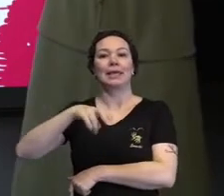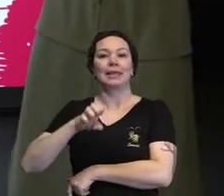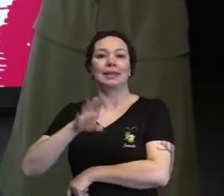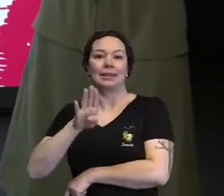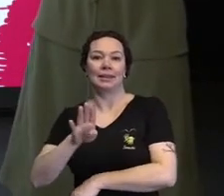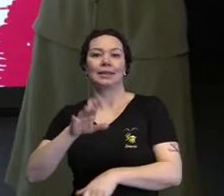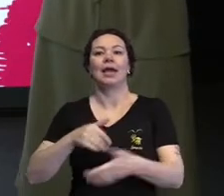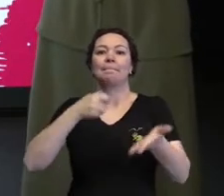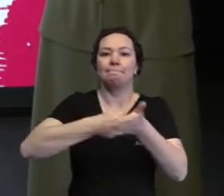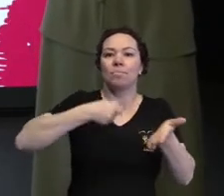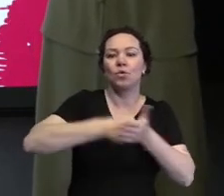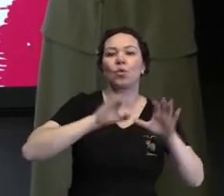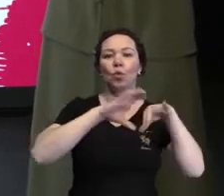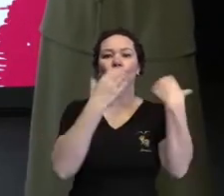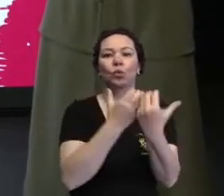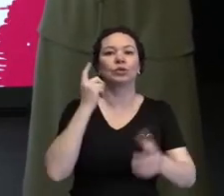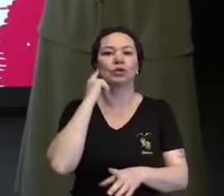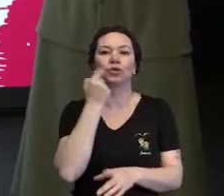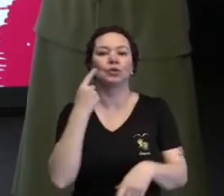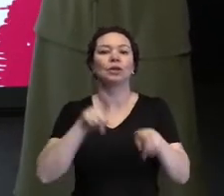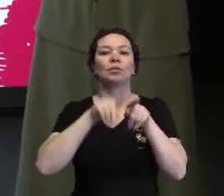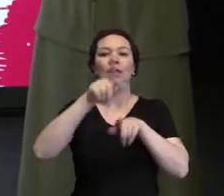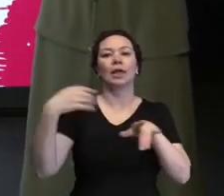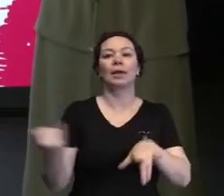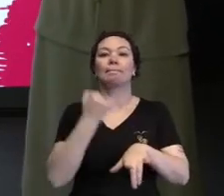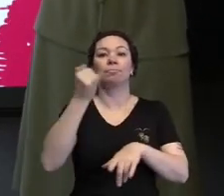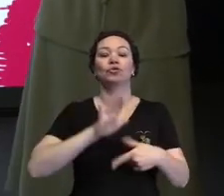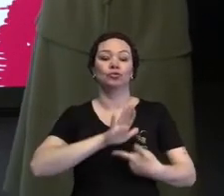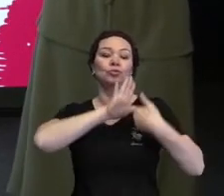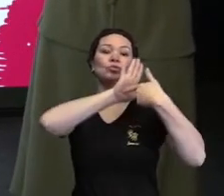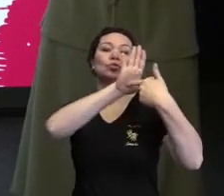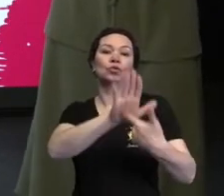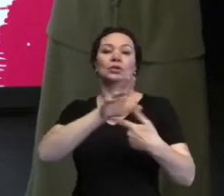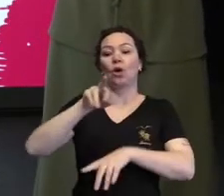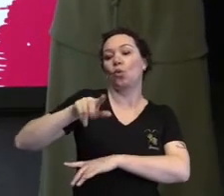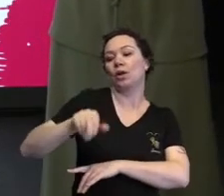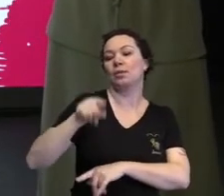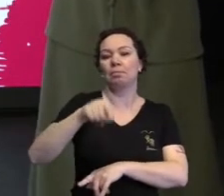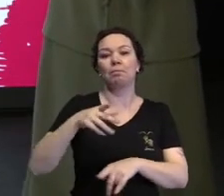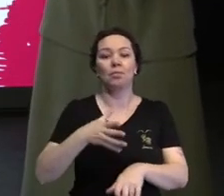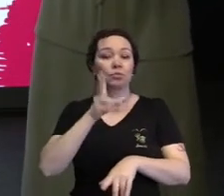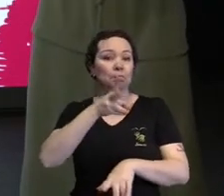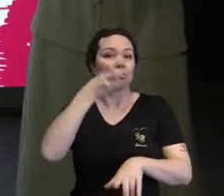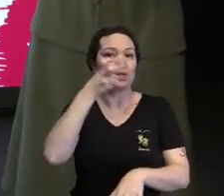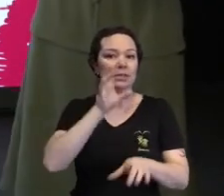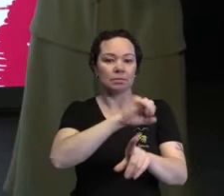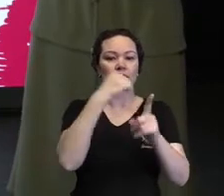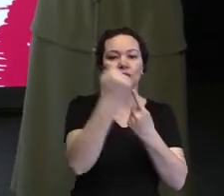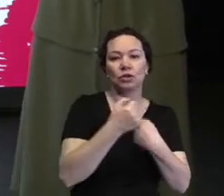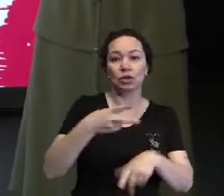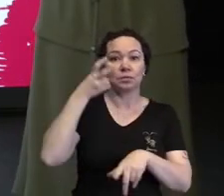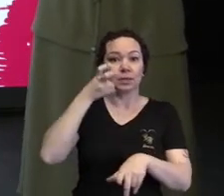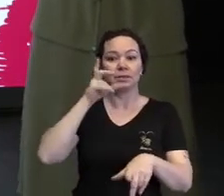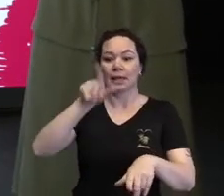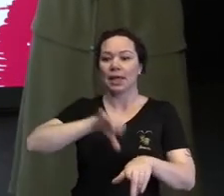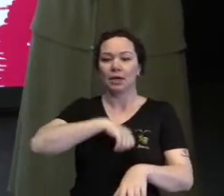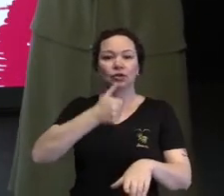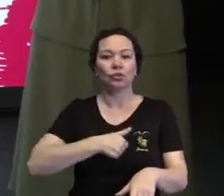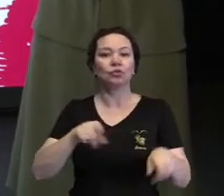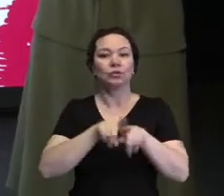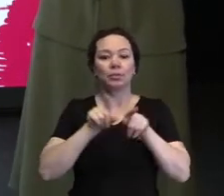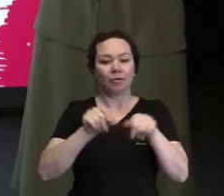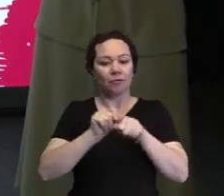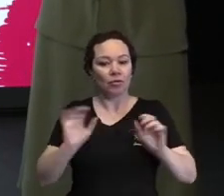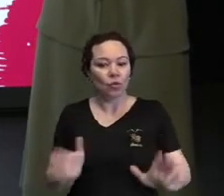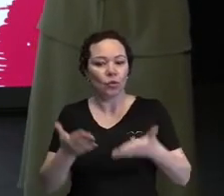comunidade surda. A importância do nosso protagonismo, da gente sentir que está sendo ouvido e as nossas atitudes para estimular o